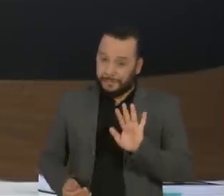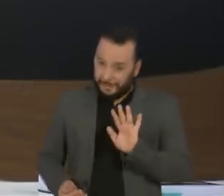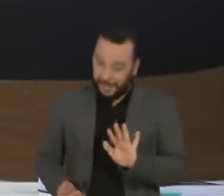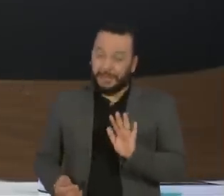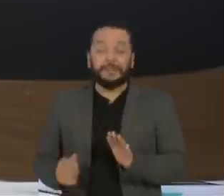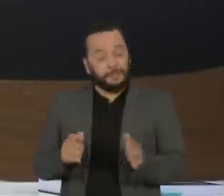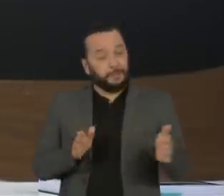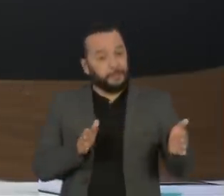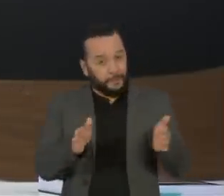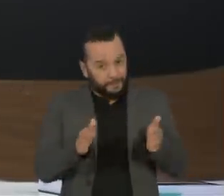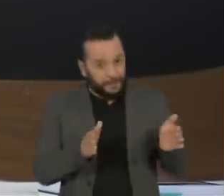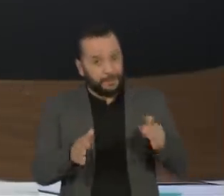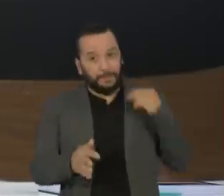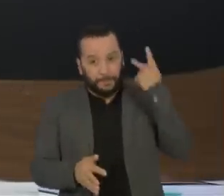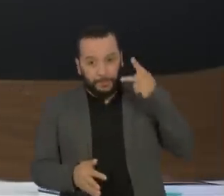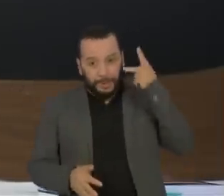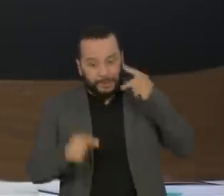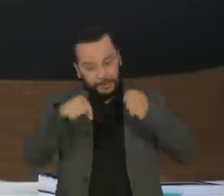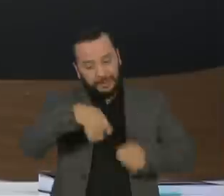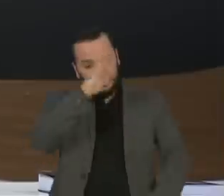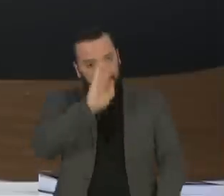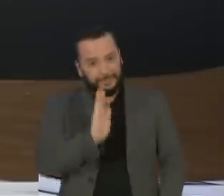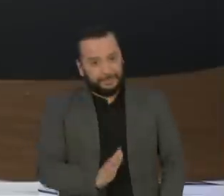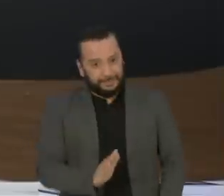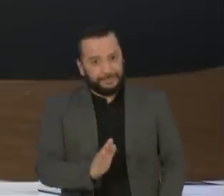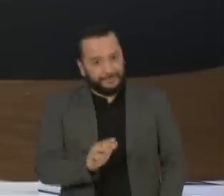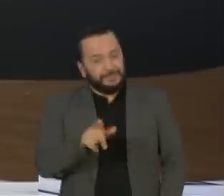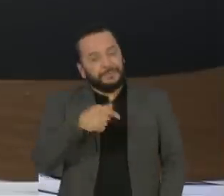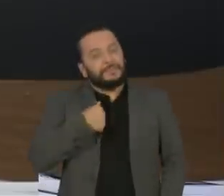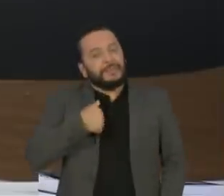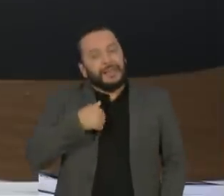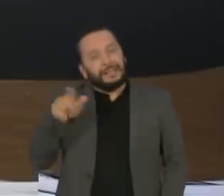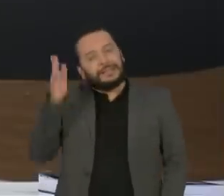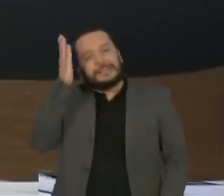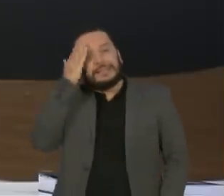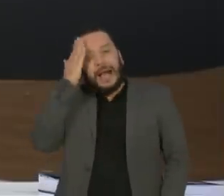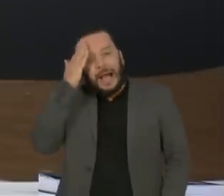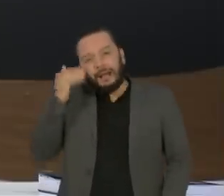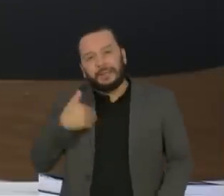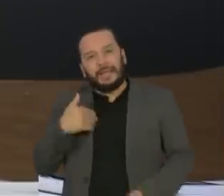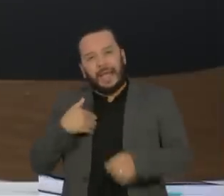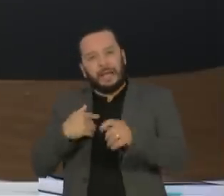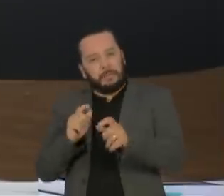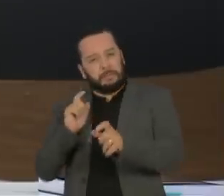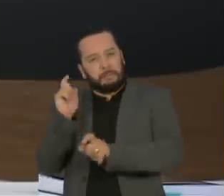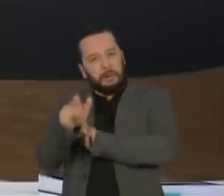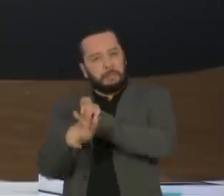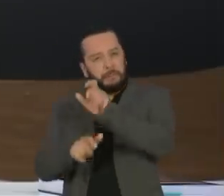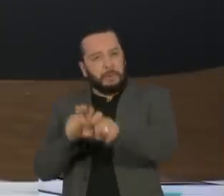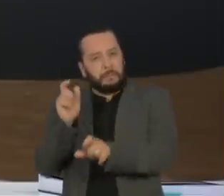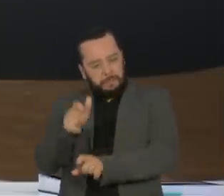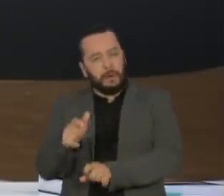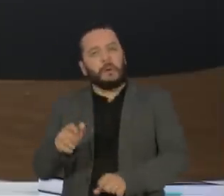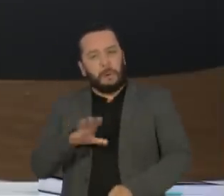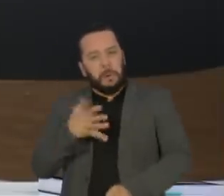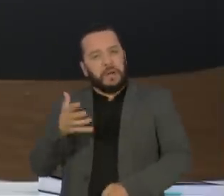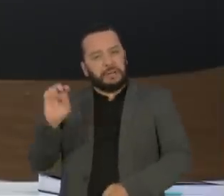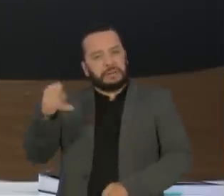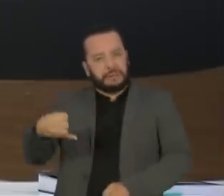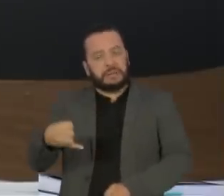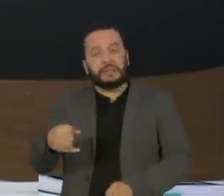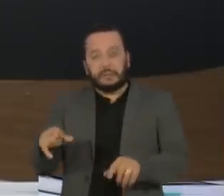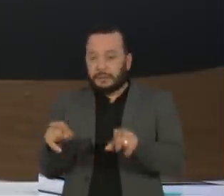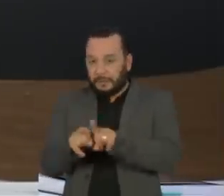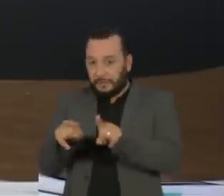o momento político do Brasil. Ele sabe que provoca esse tipo de reação extremada e não hesita em rever posições e